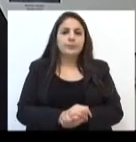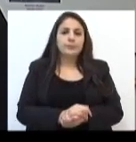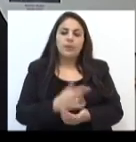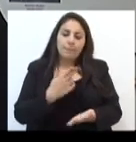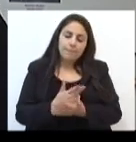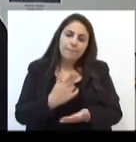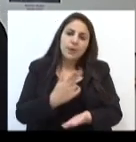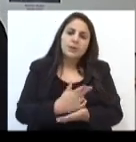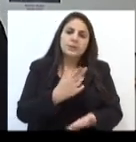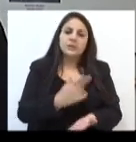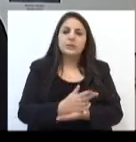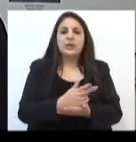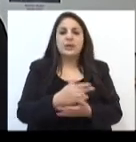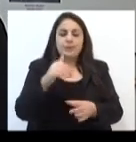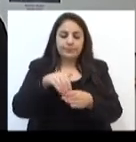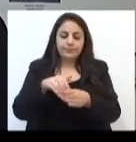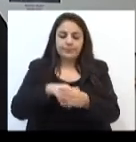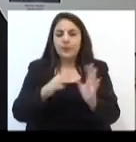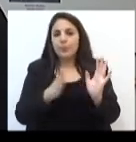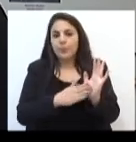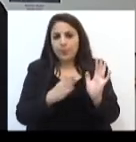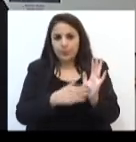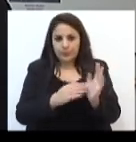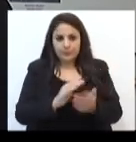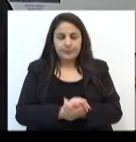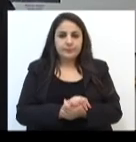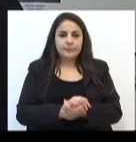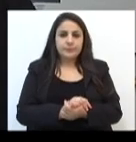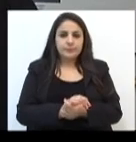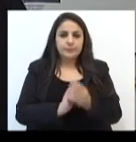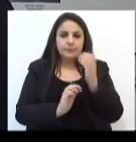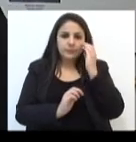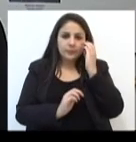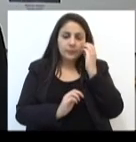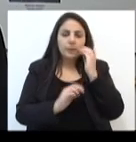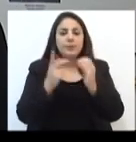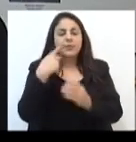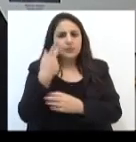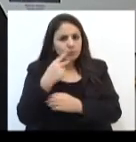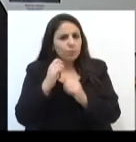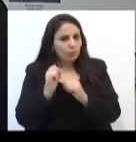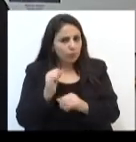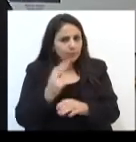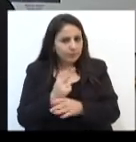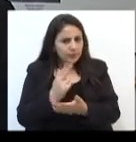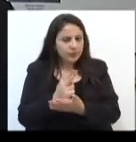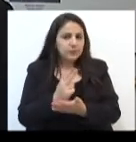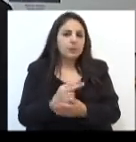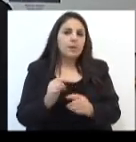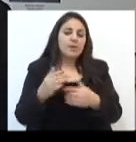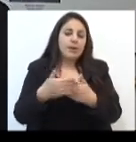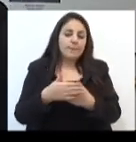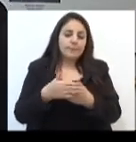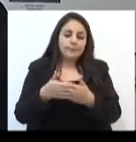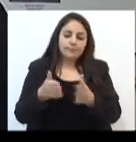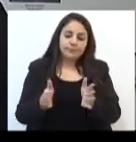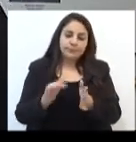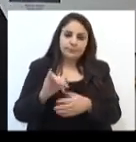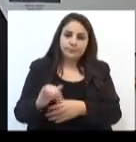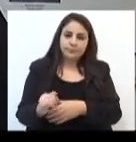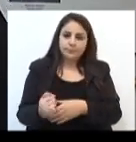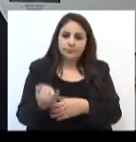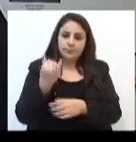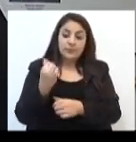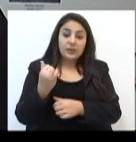vai se manter as eleições proporcionais, ou seja, para vereadores pode se manter, vai se abrir uma porta, uma